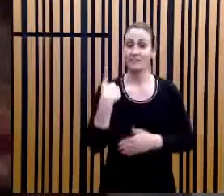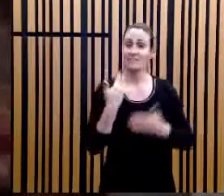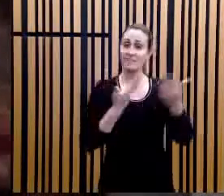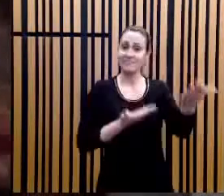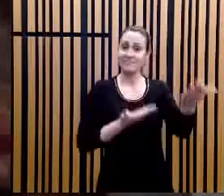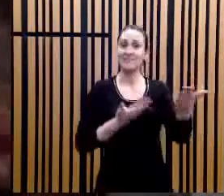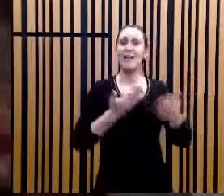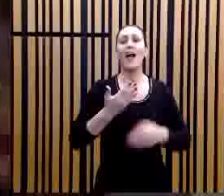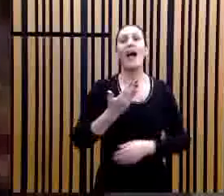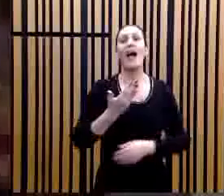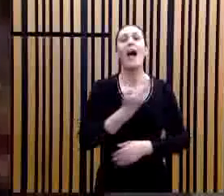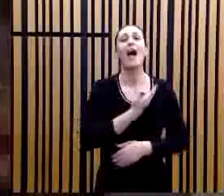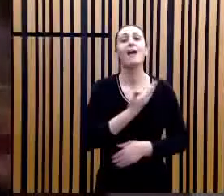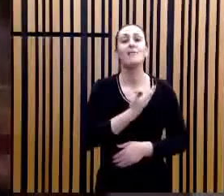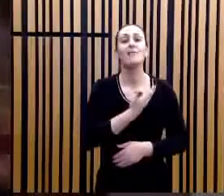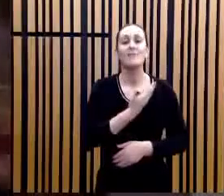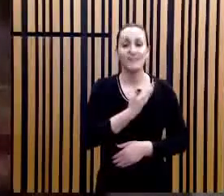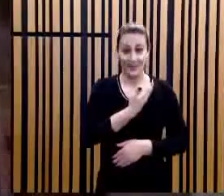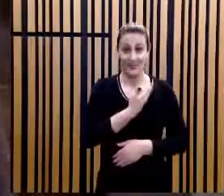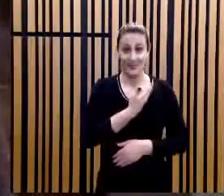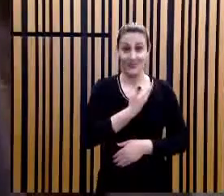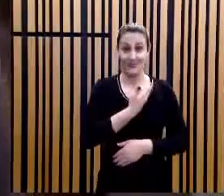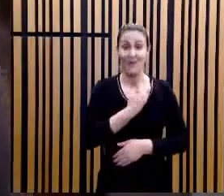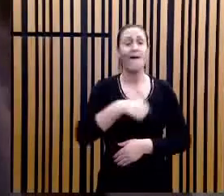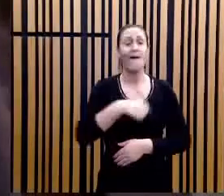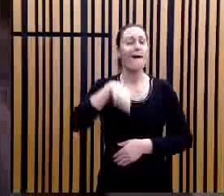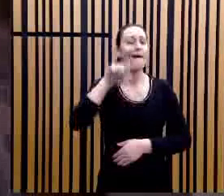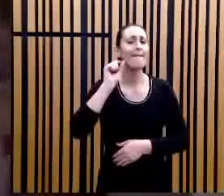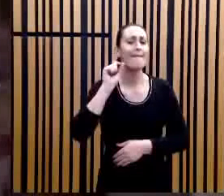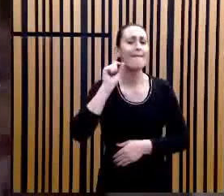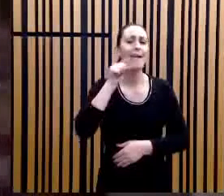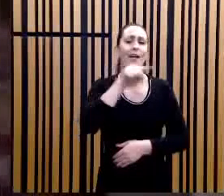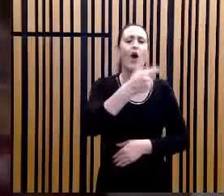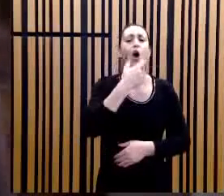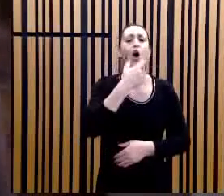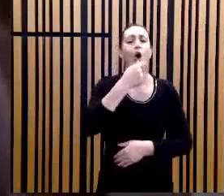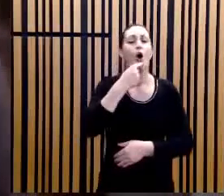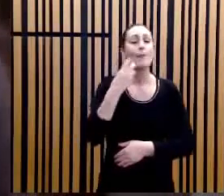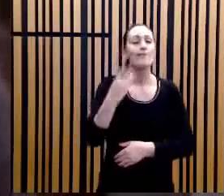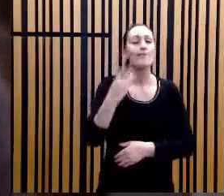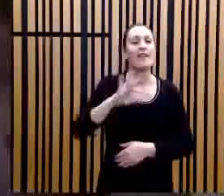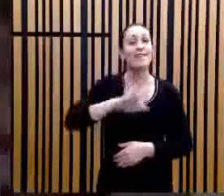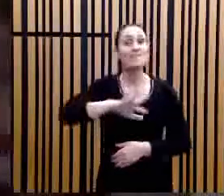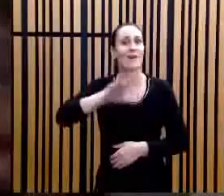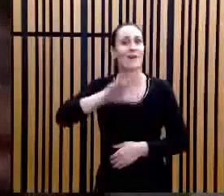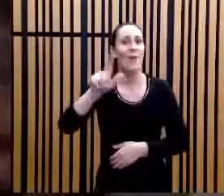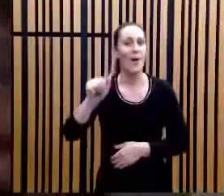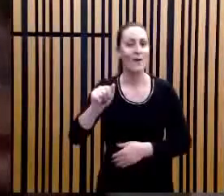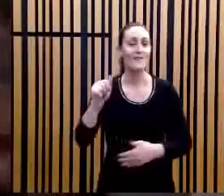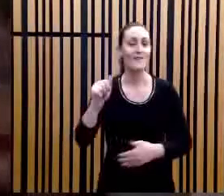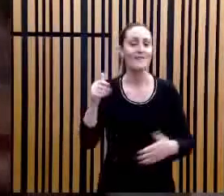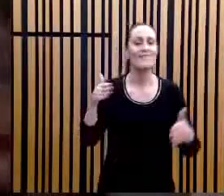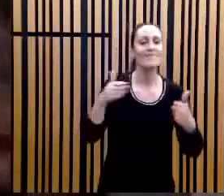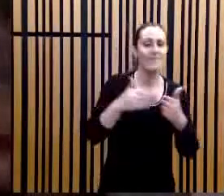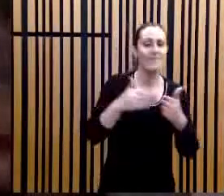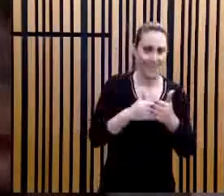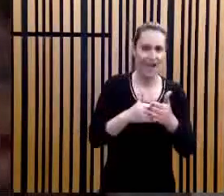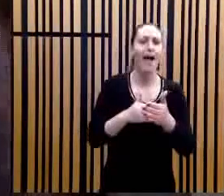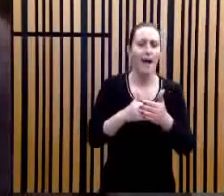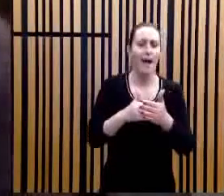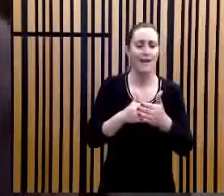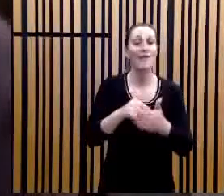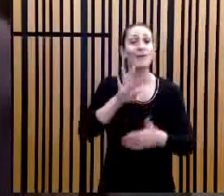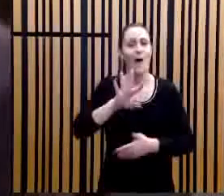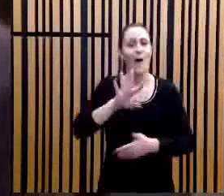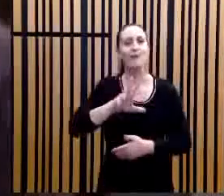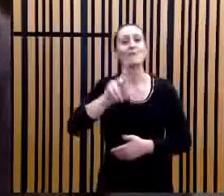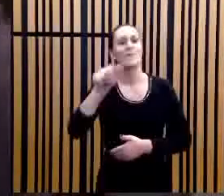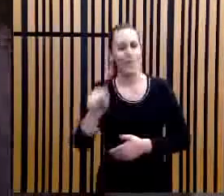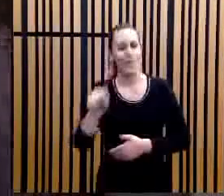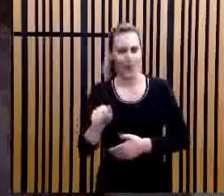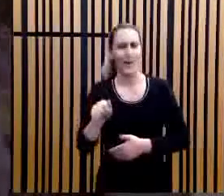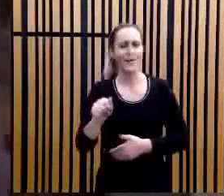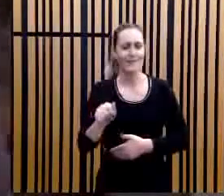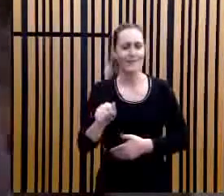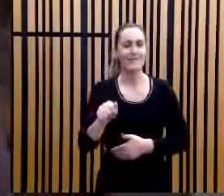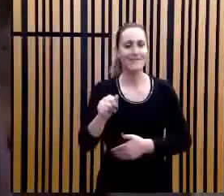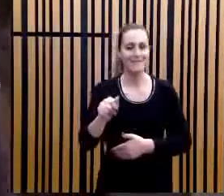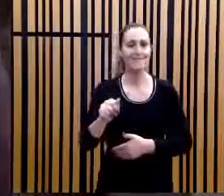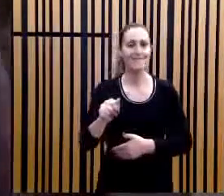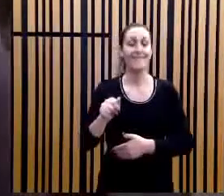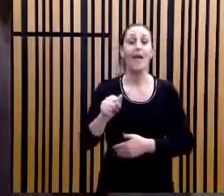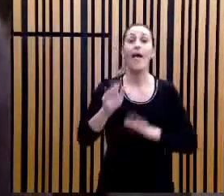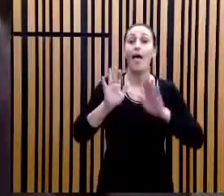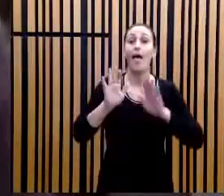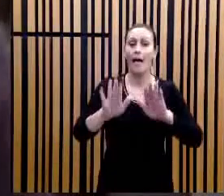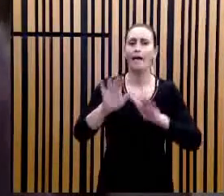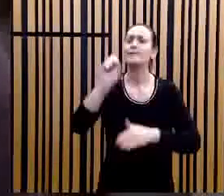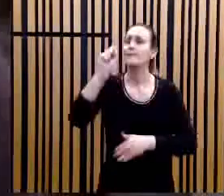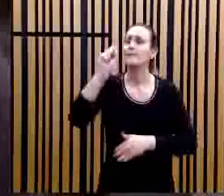o monarca, o homem dos três milhões, hashtag rumo aos quatro, professor Noslem Borges, e sim, você